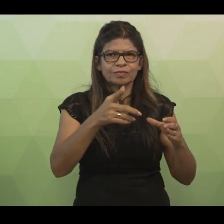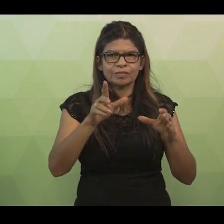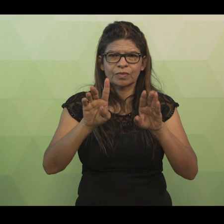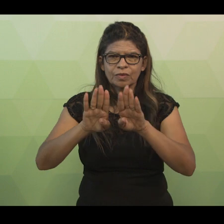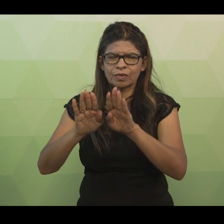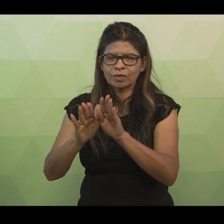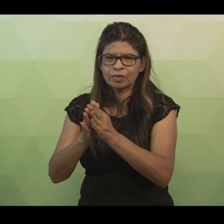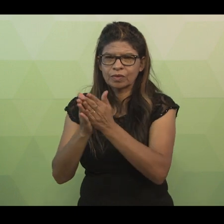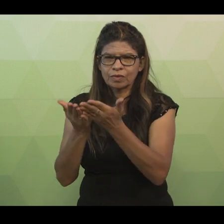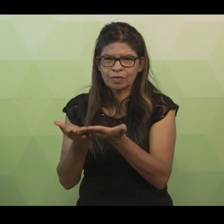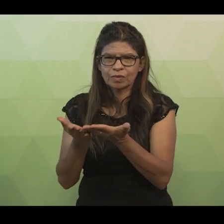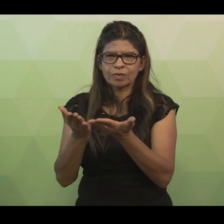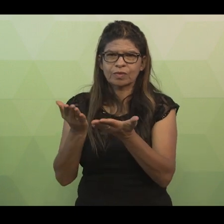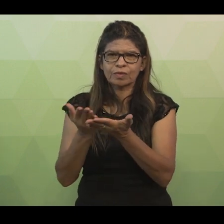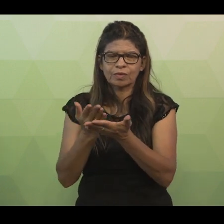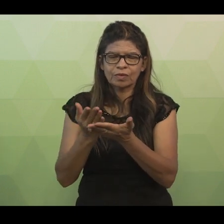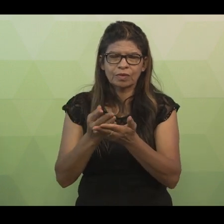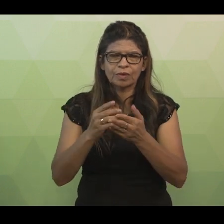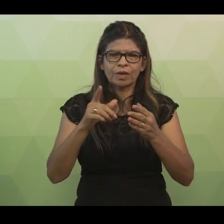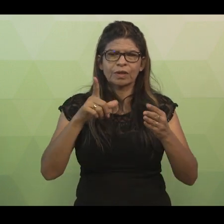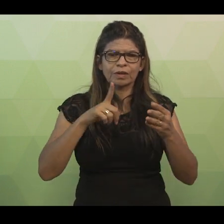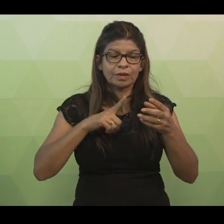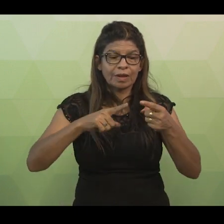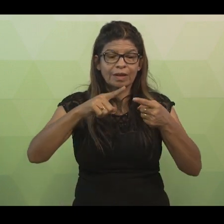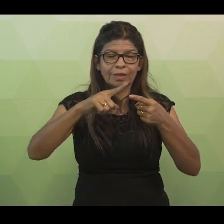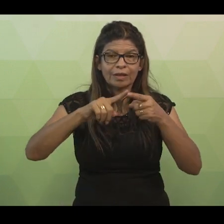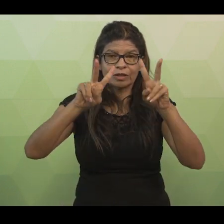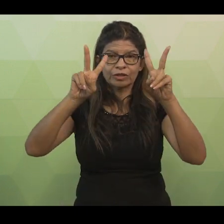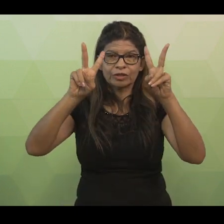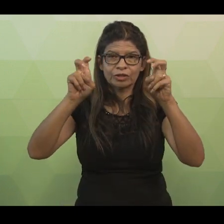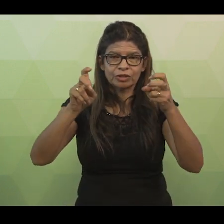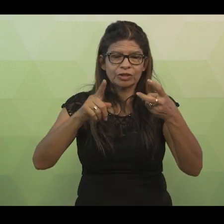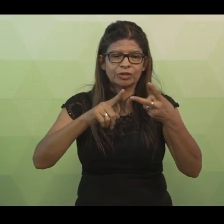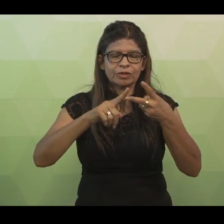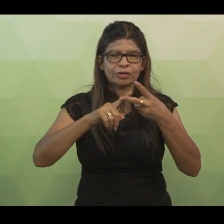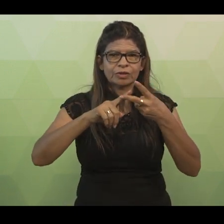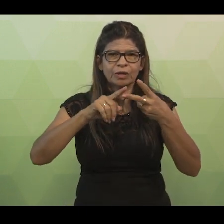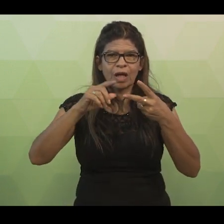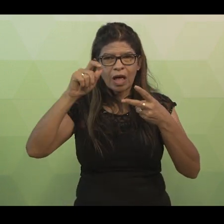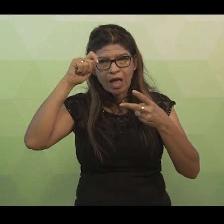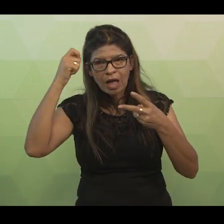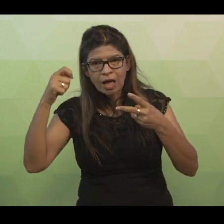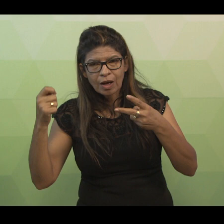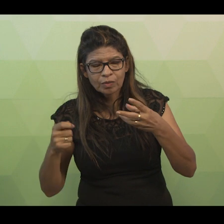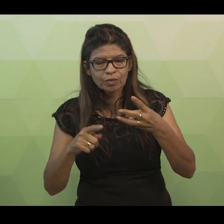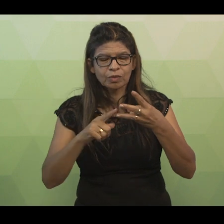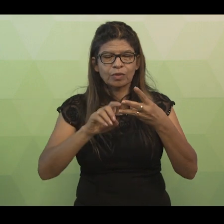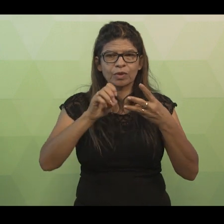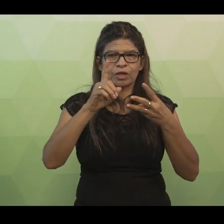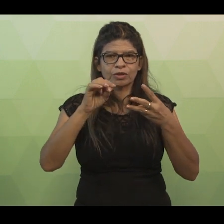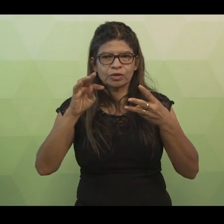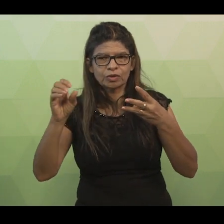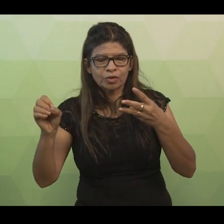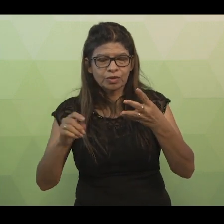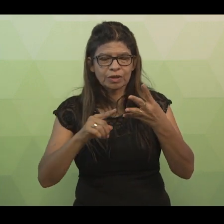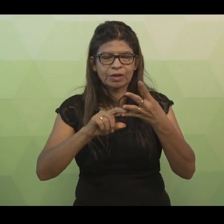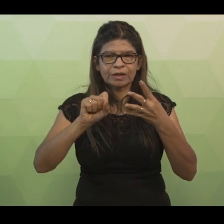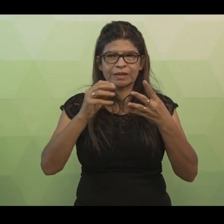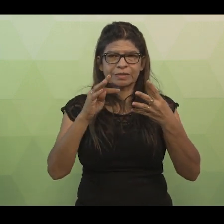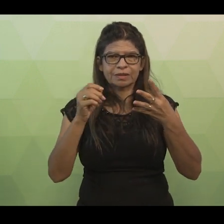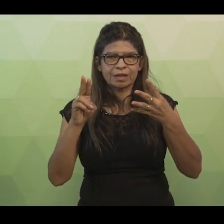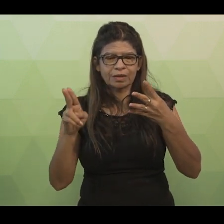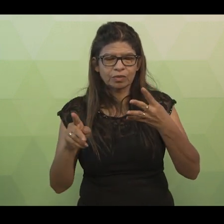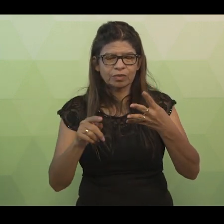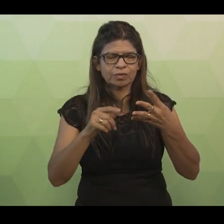código do livro, título, autor, editora e status. A classe funcionário possui os atributos